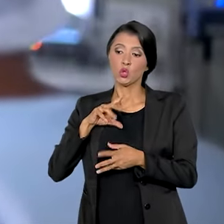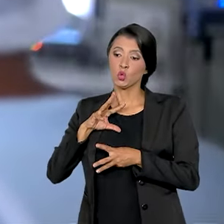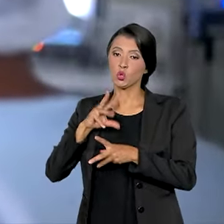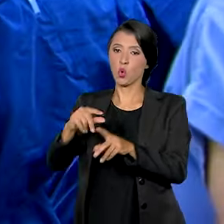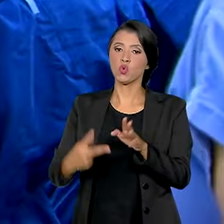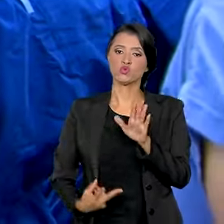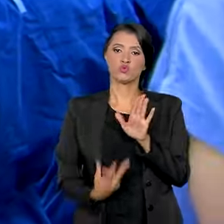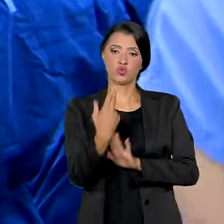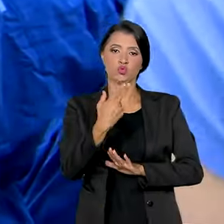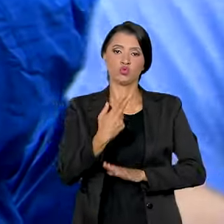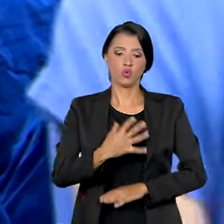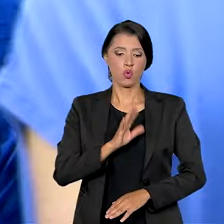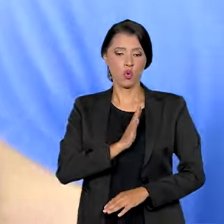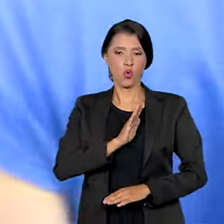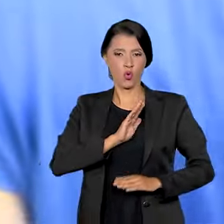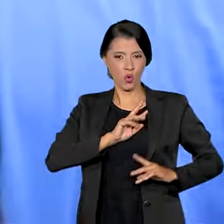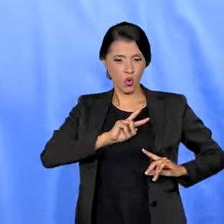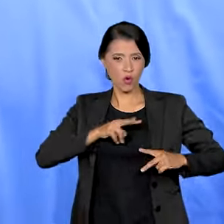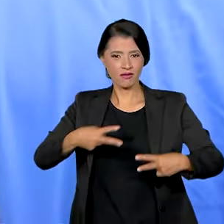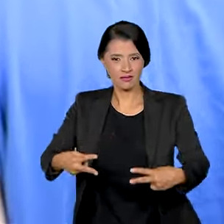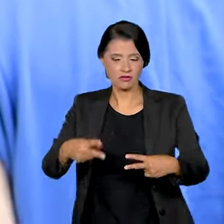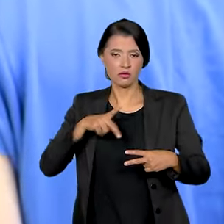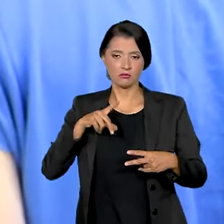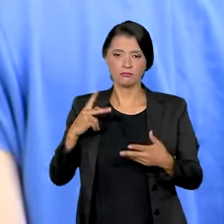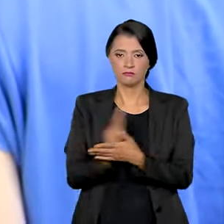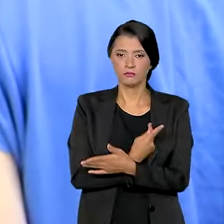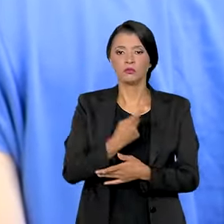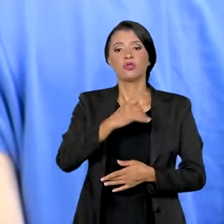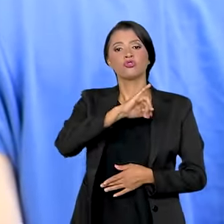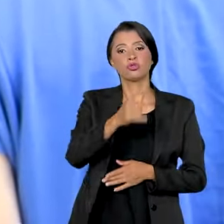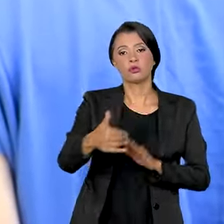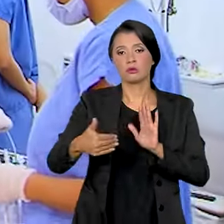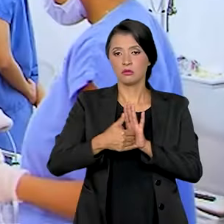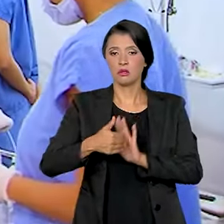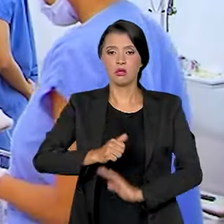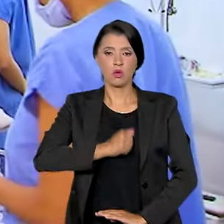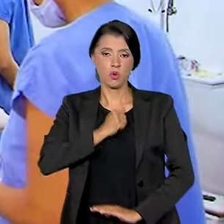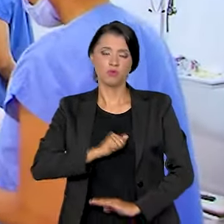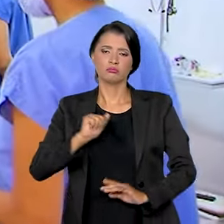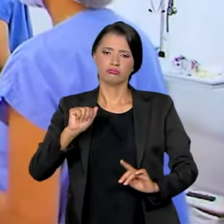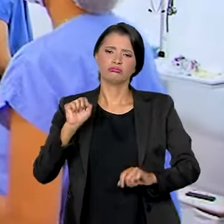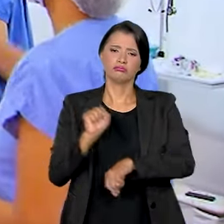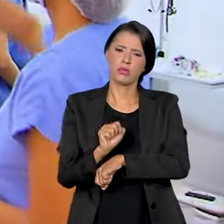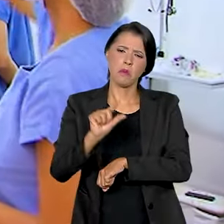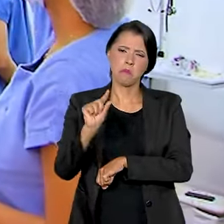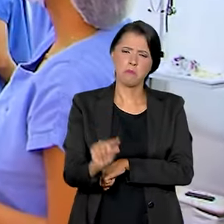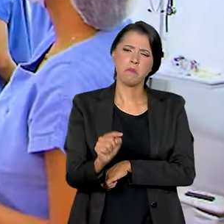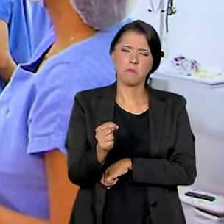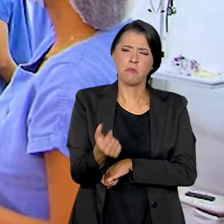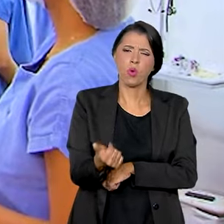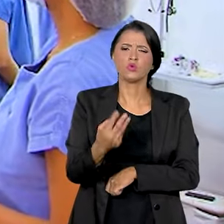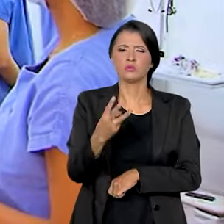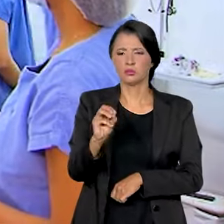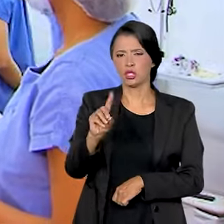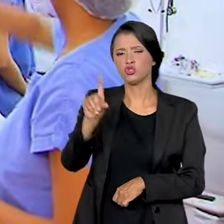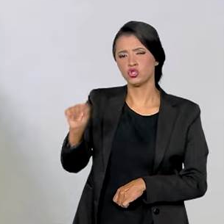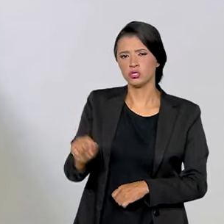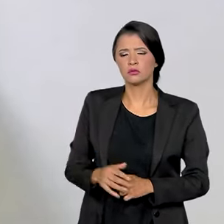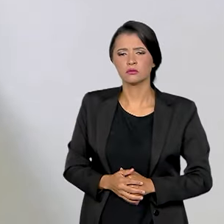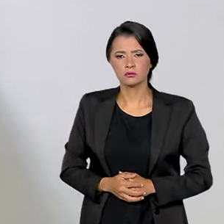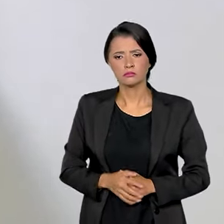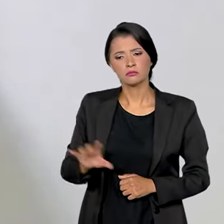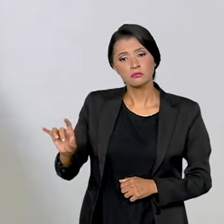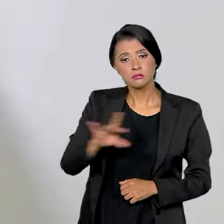todos os transplantes de coração realizados de janeiro a agosto tiveram tempo de espera menor que 30 dias.